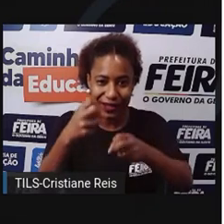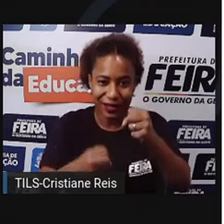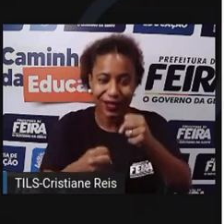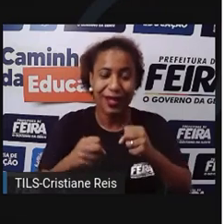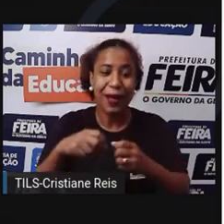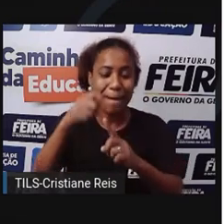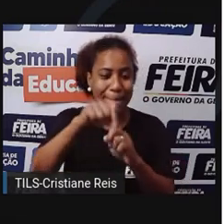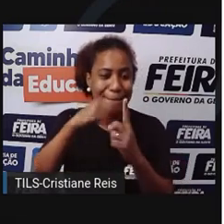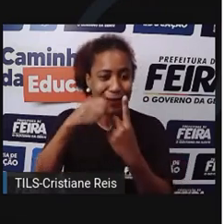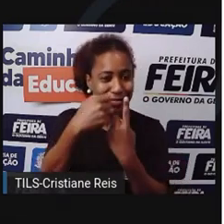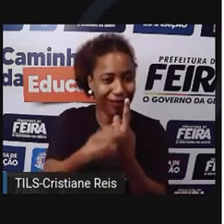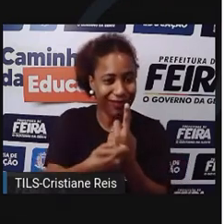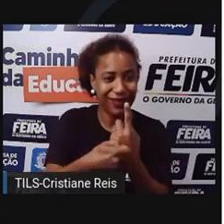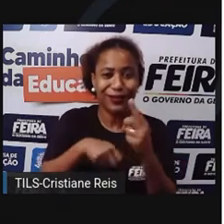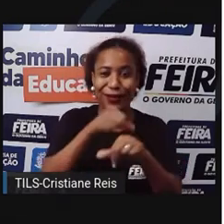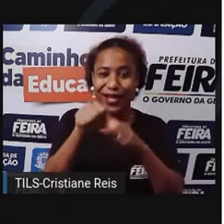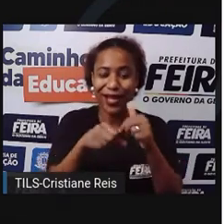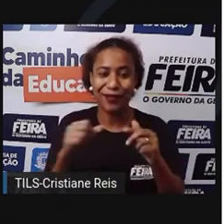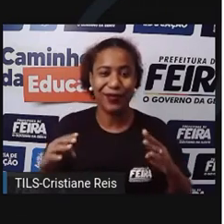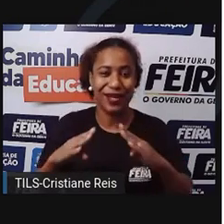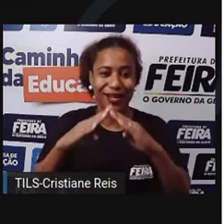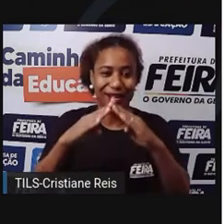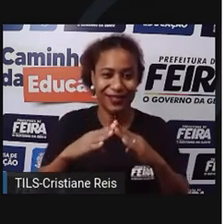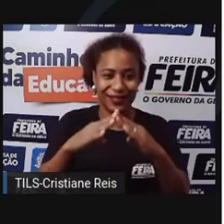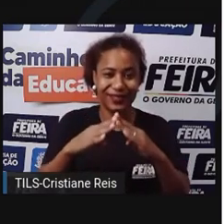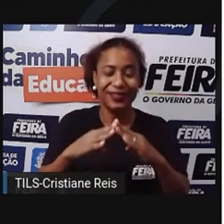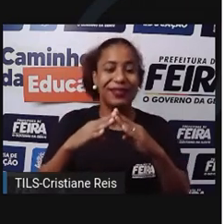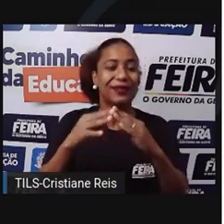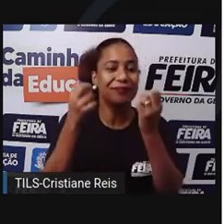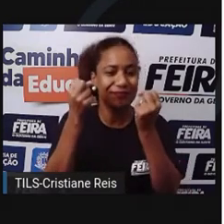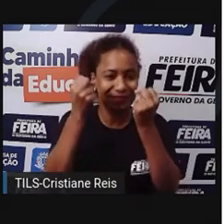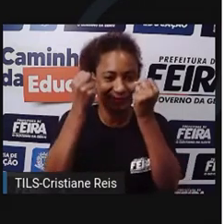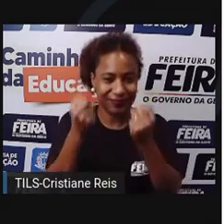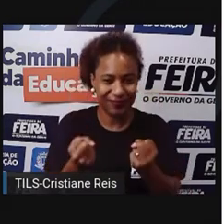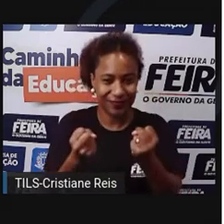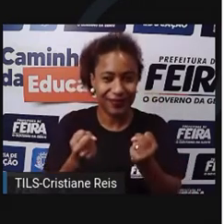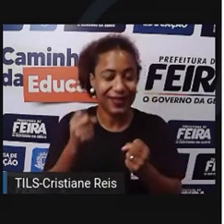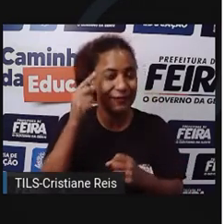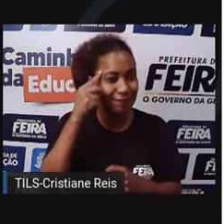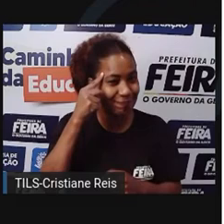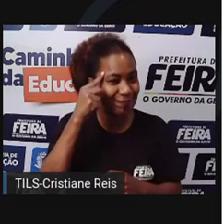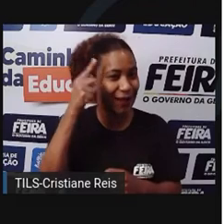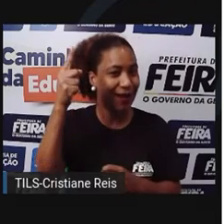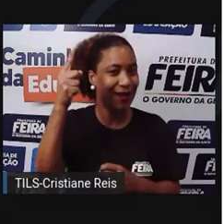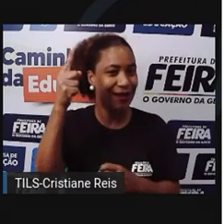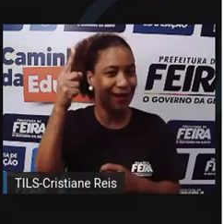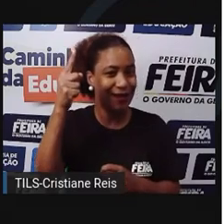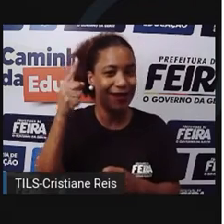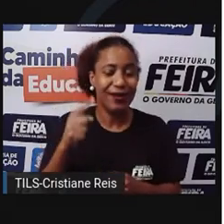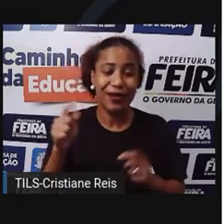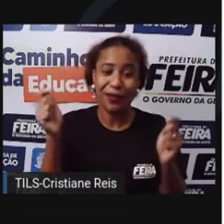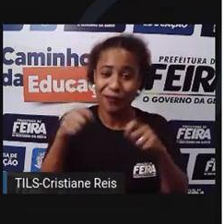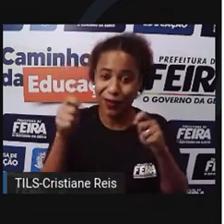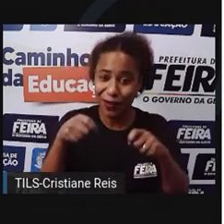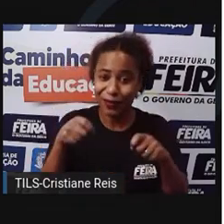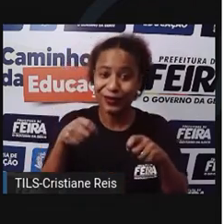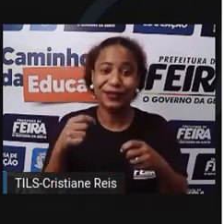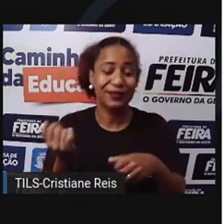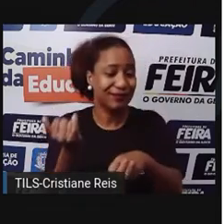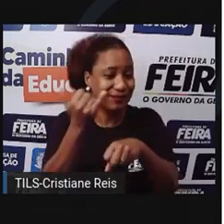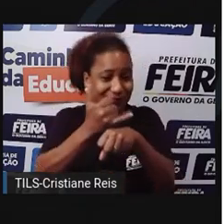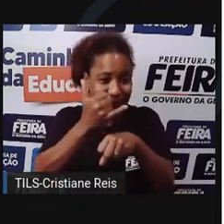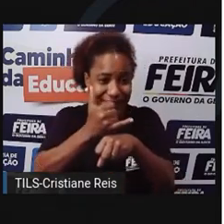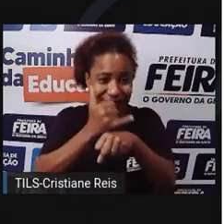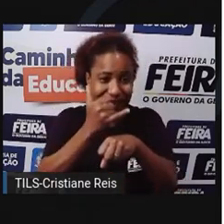casa Como era muito pesado Carregar tudo isso Surgiu uma ideia brilhante Usar metal Para fazer moedas E